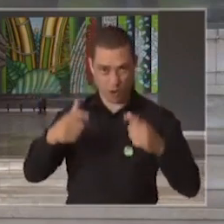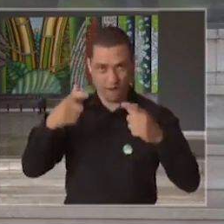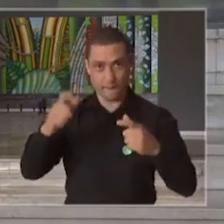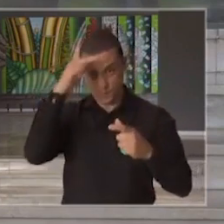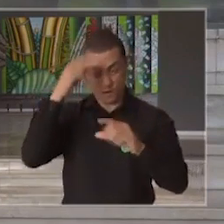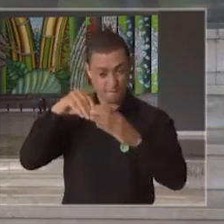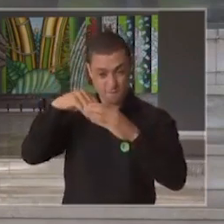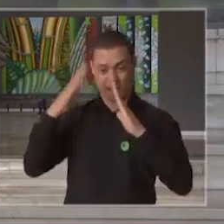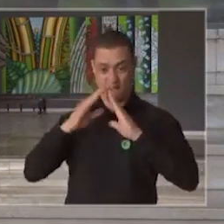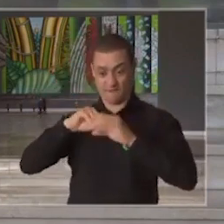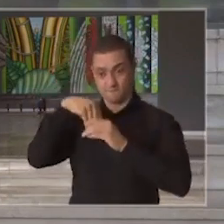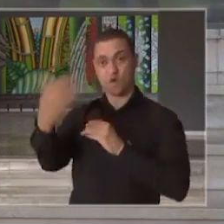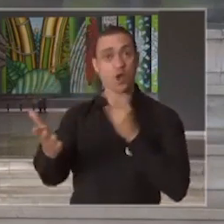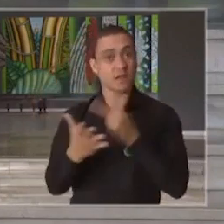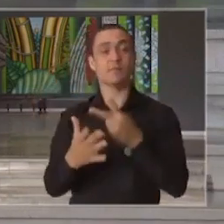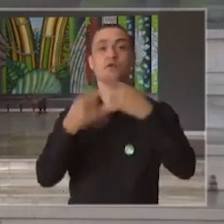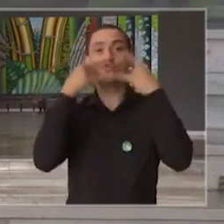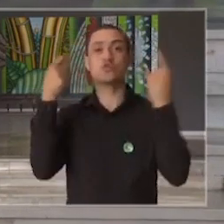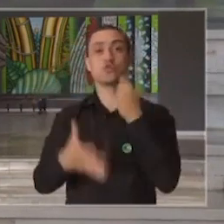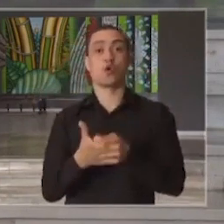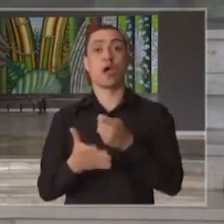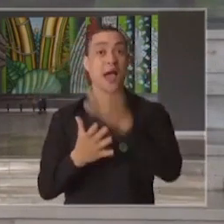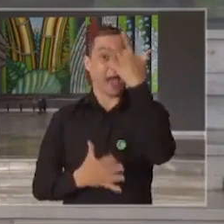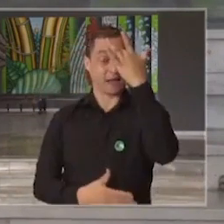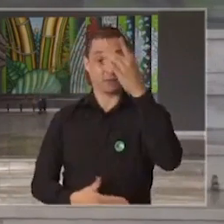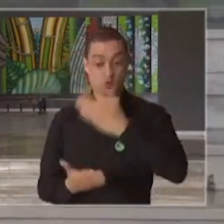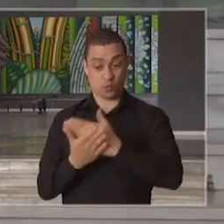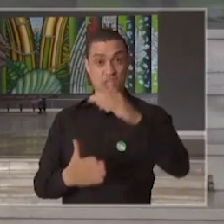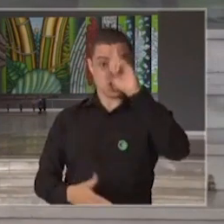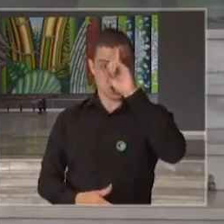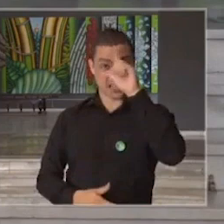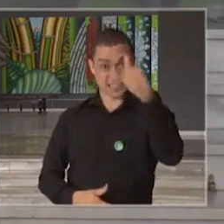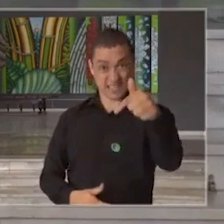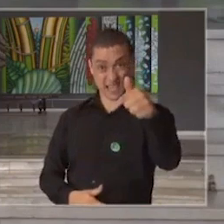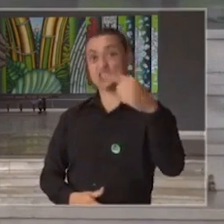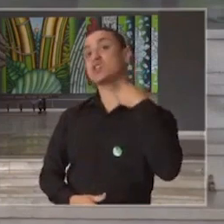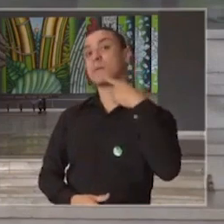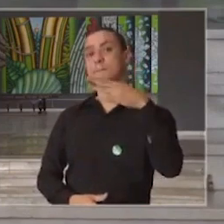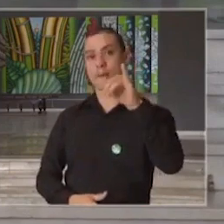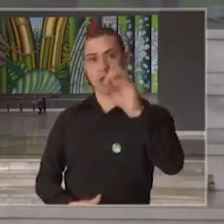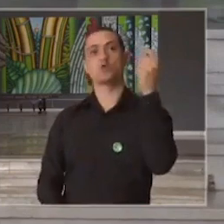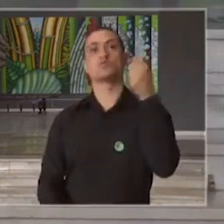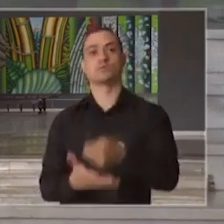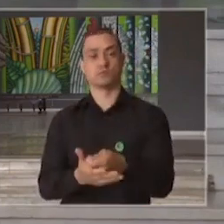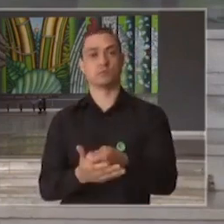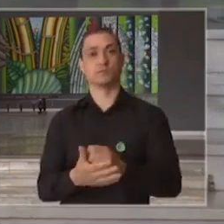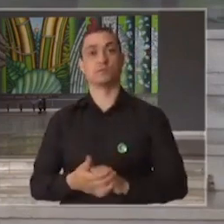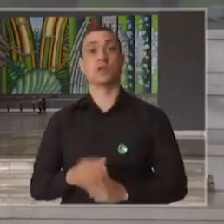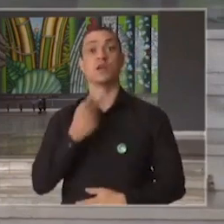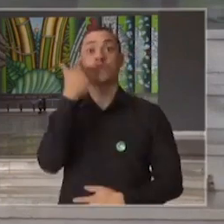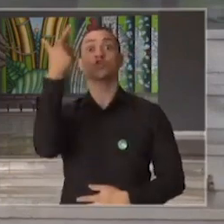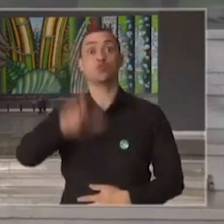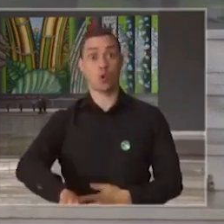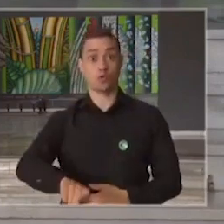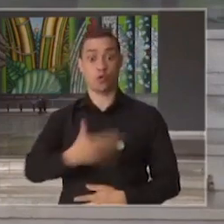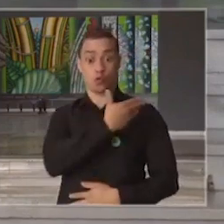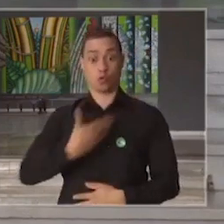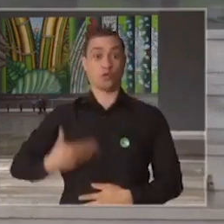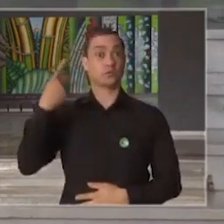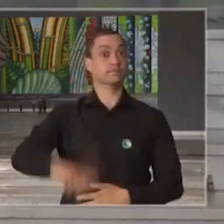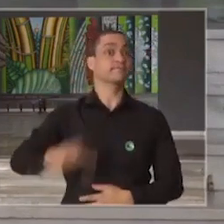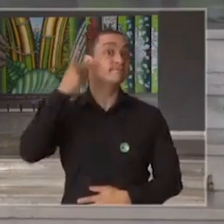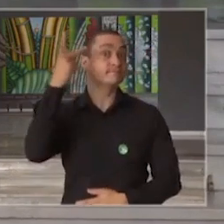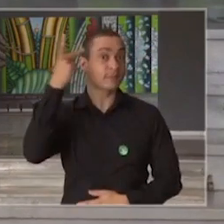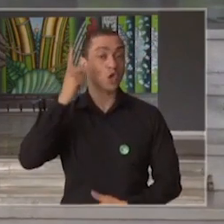Paulo, medida que passa a vigorar a partir do dia 7 de maio. Repito, o Governo do Estado de São